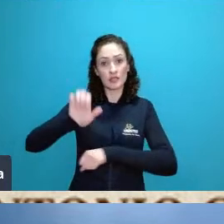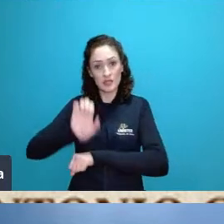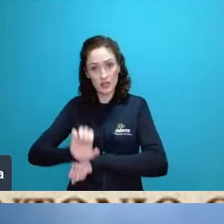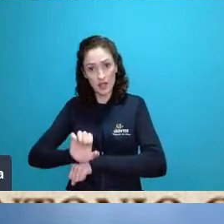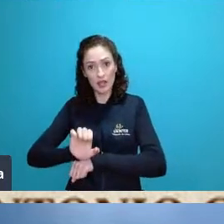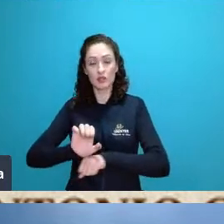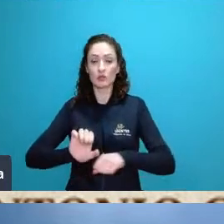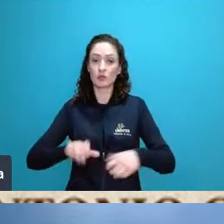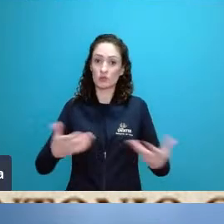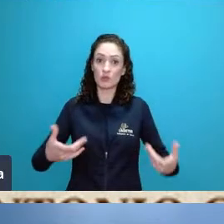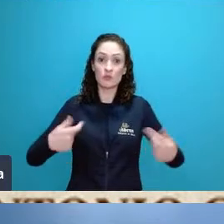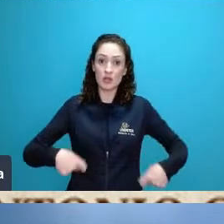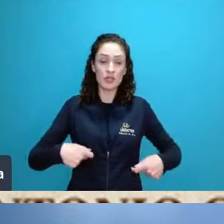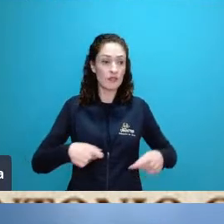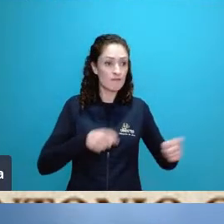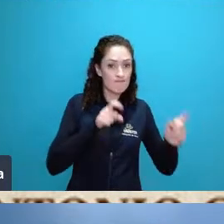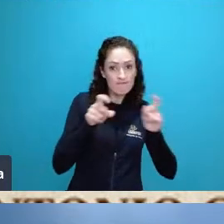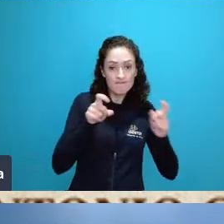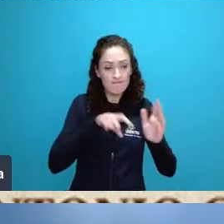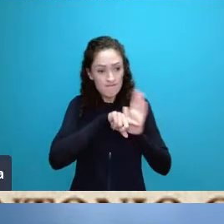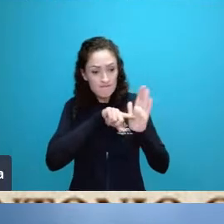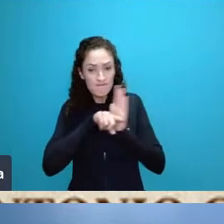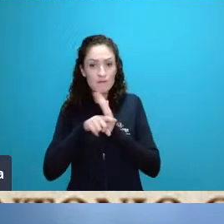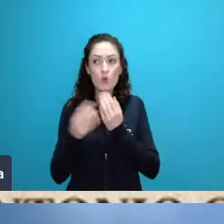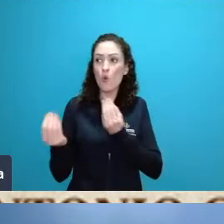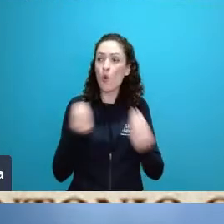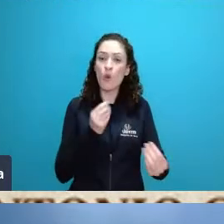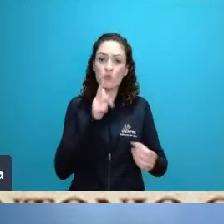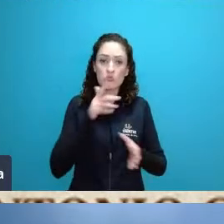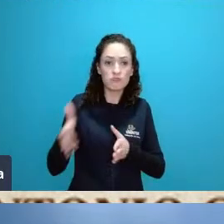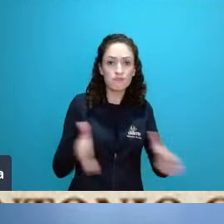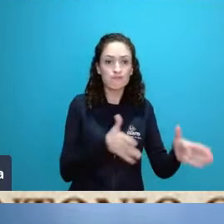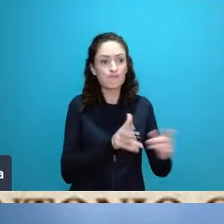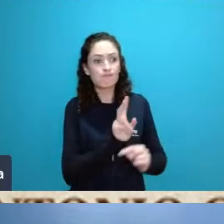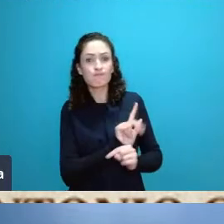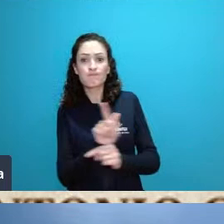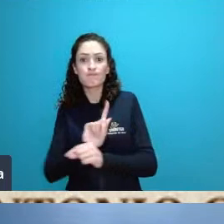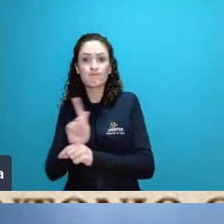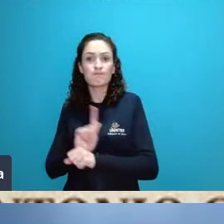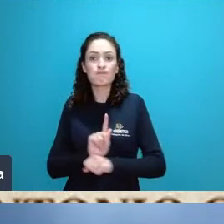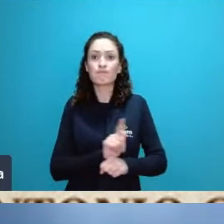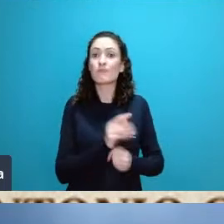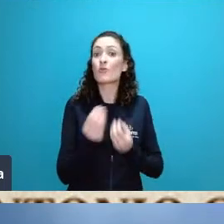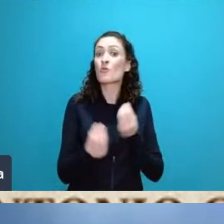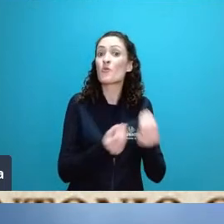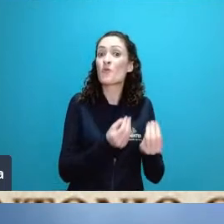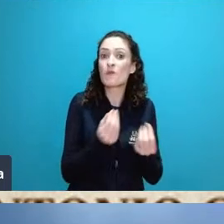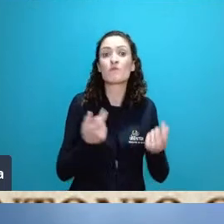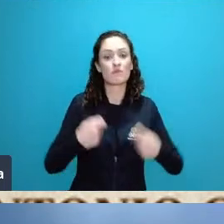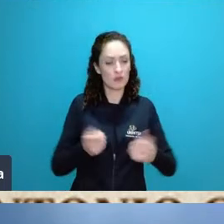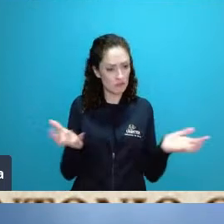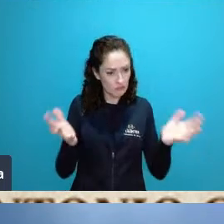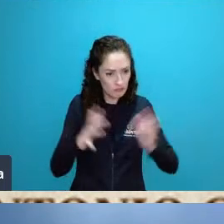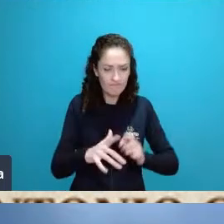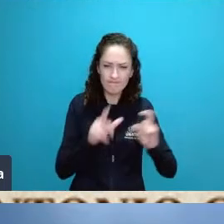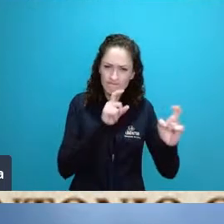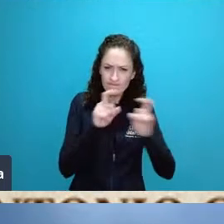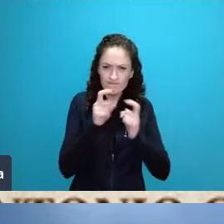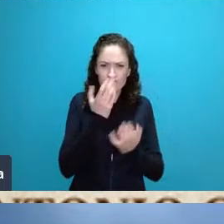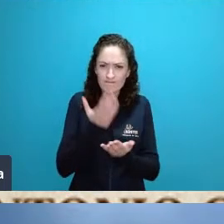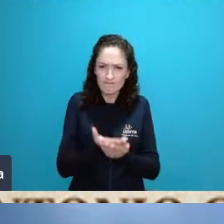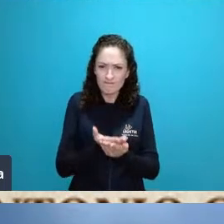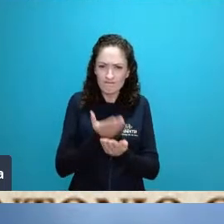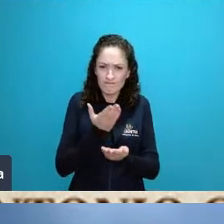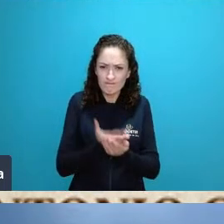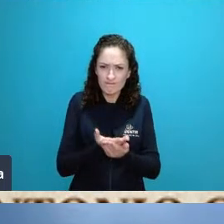comitês gestores de bacias hidrográficas que envolveria a gestão daquela bacia quer dizer se